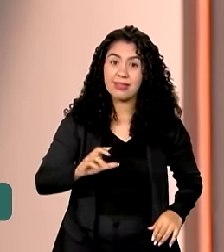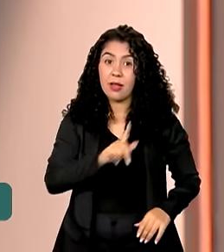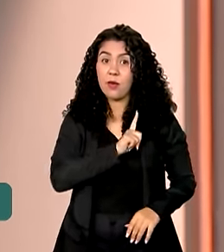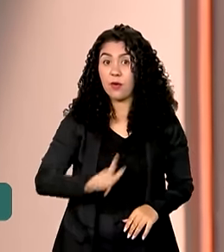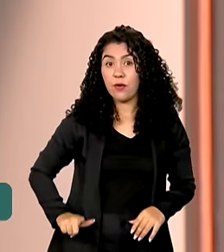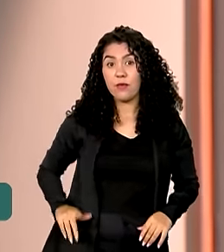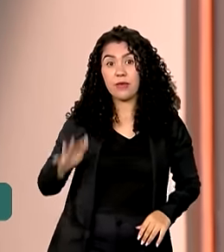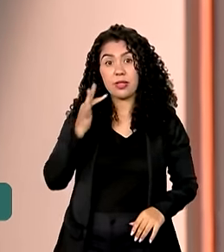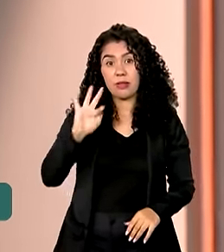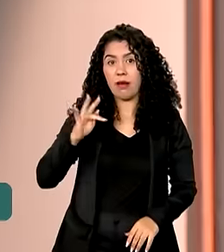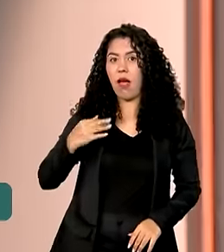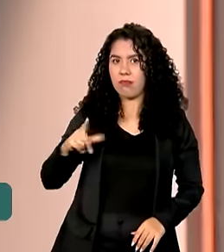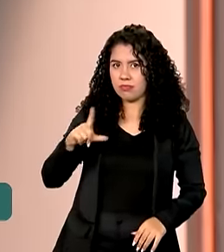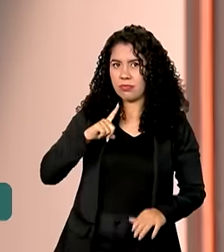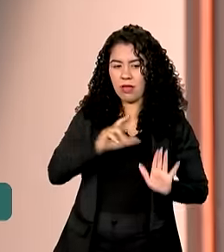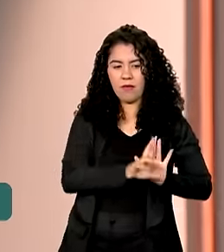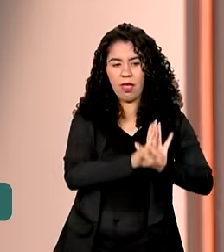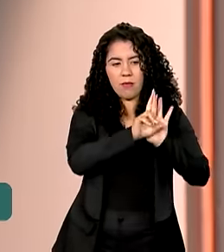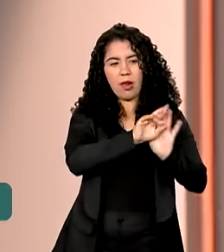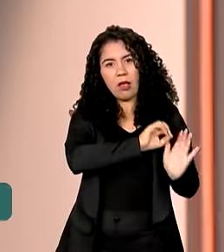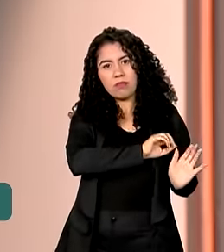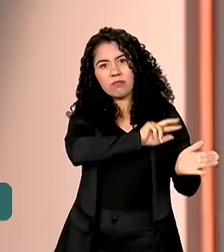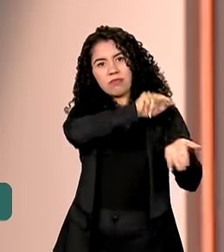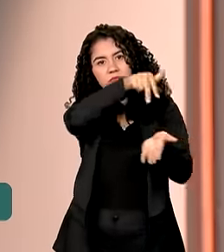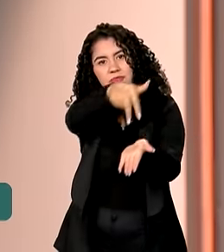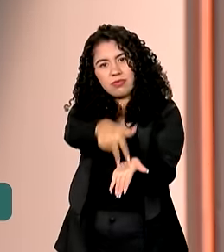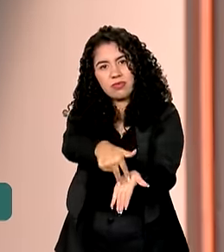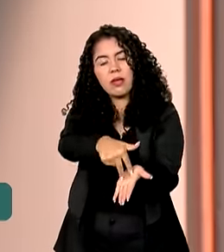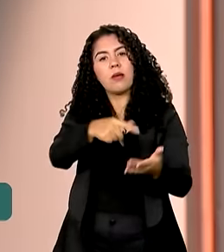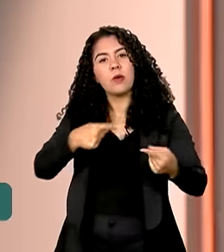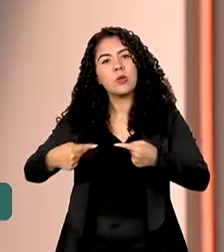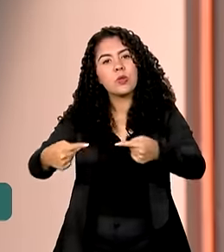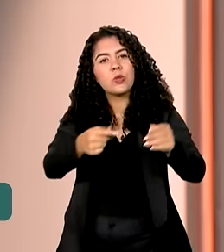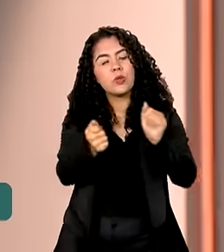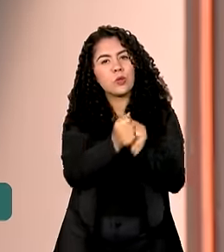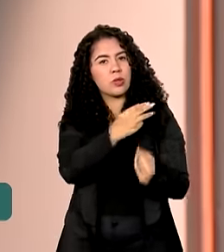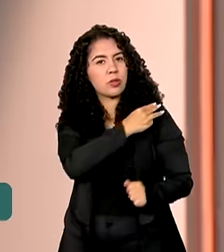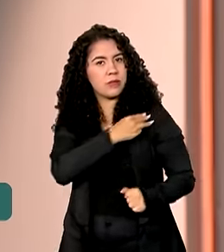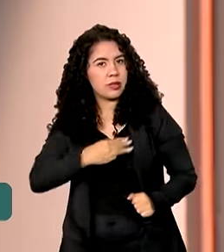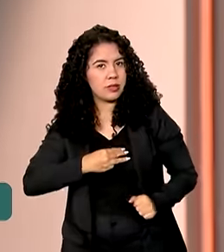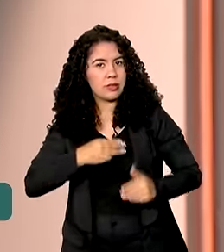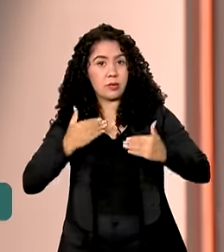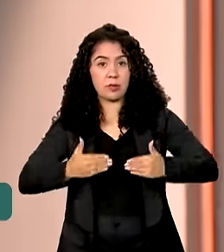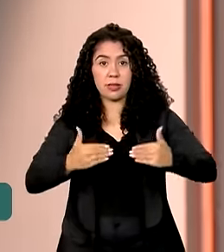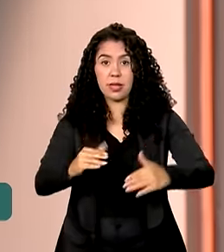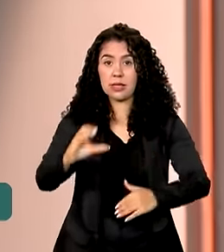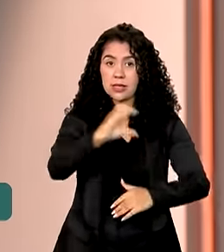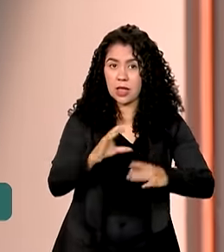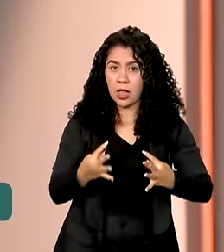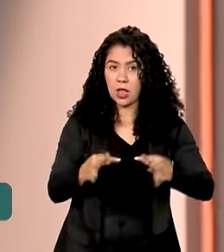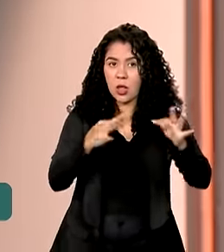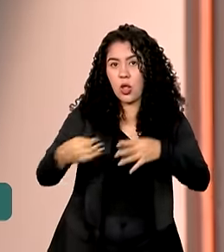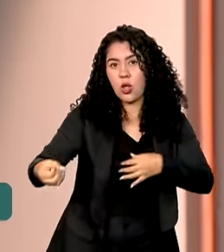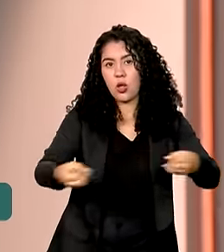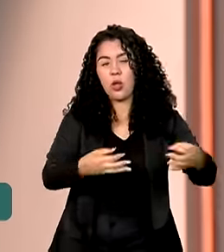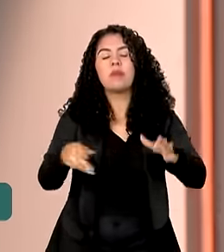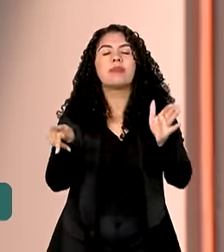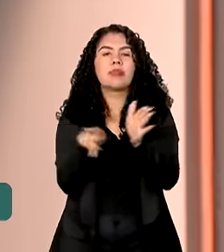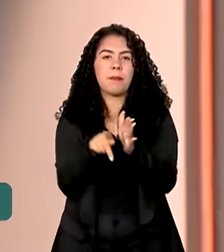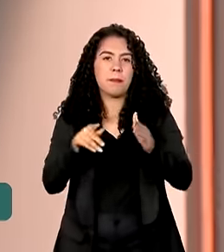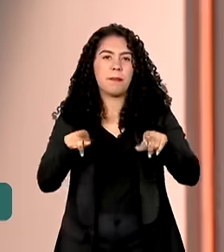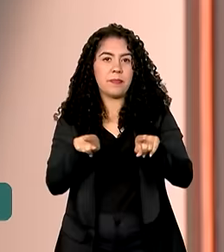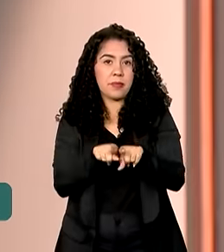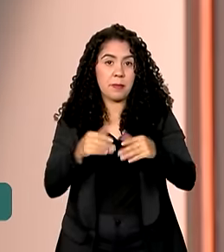federal esteve presente nas discussões com a participação das ministras da Ciência, Tecnologia e Inovação, da Saúde